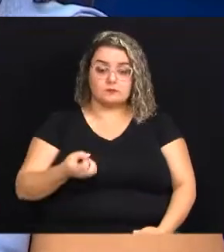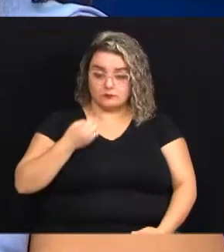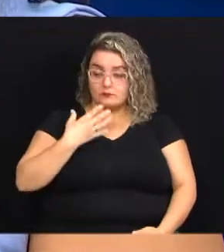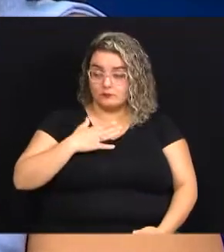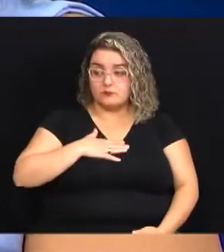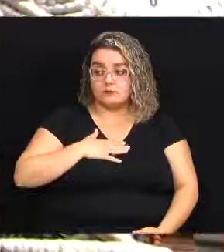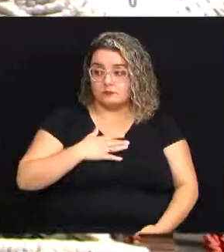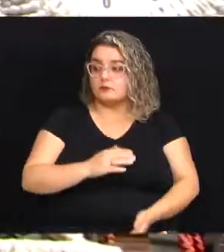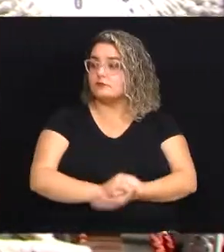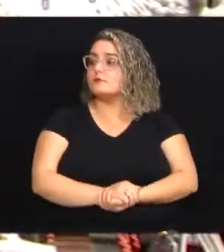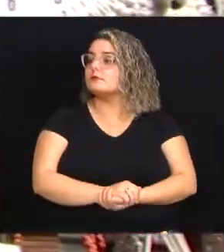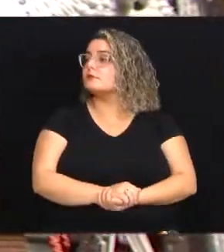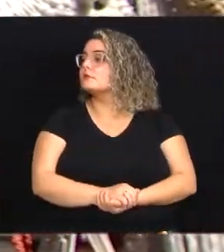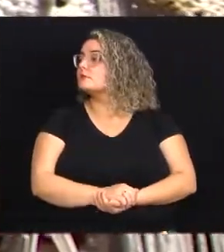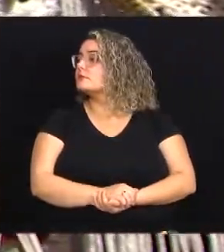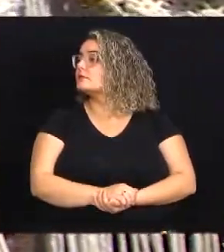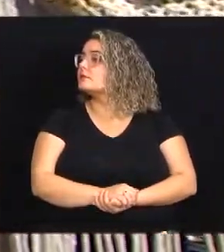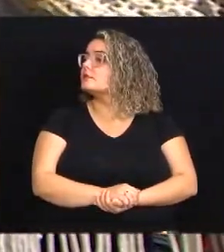era muito bom para mim